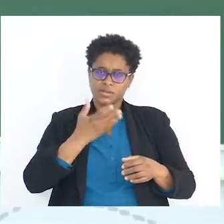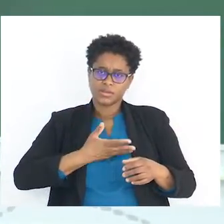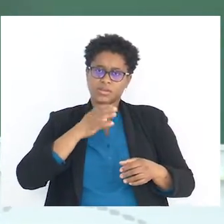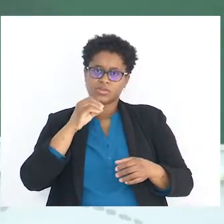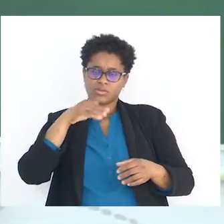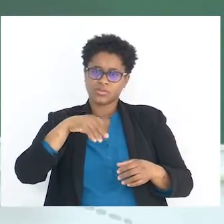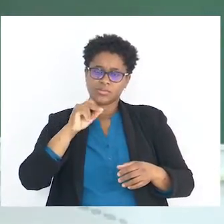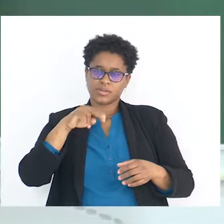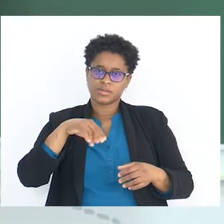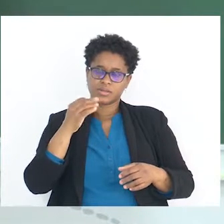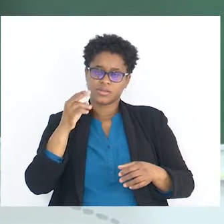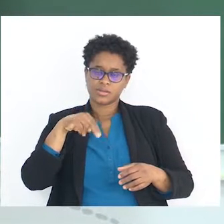dopamina